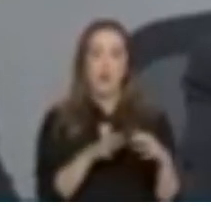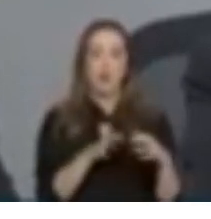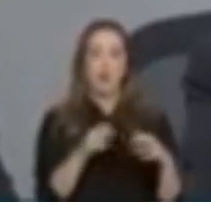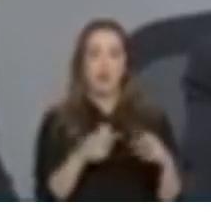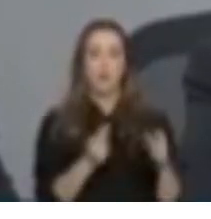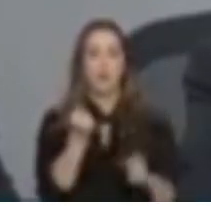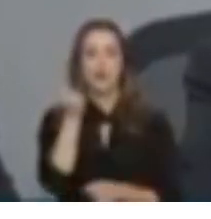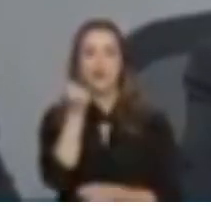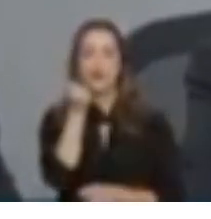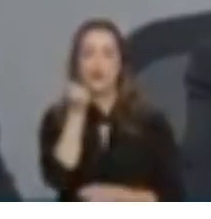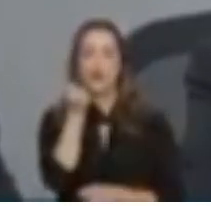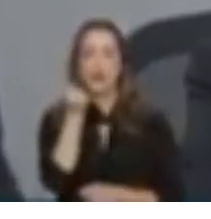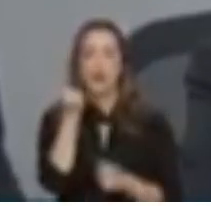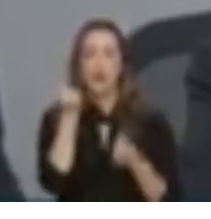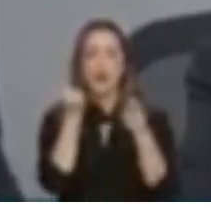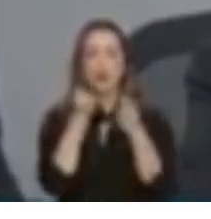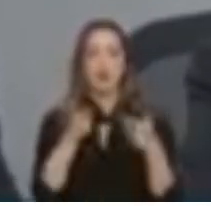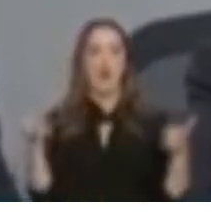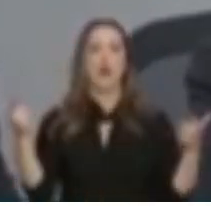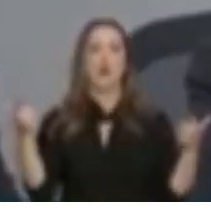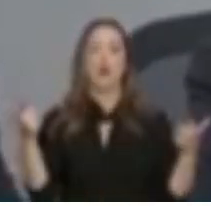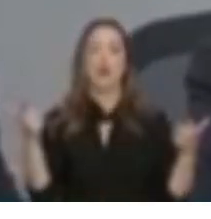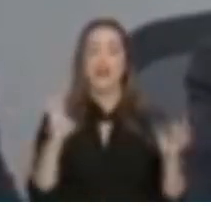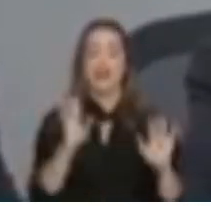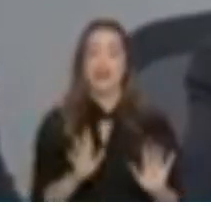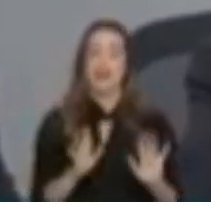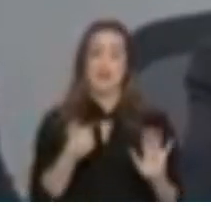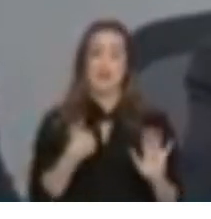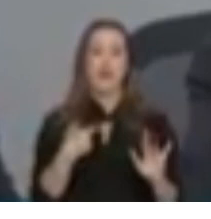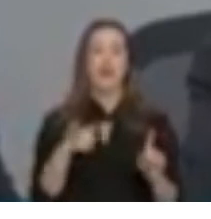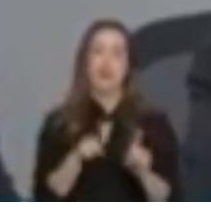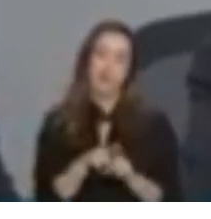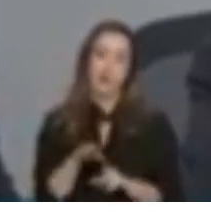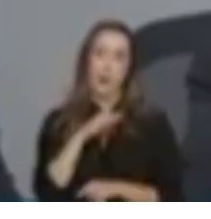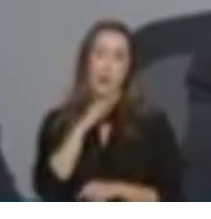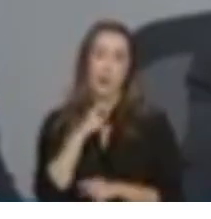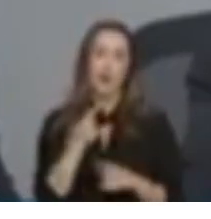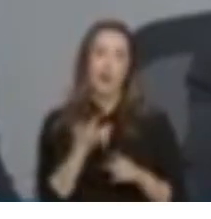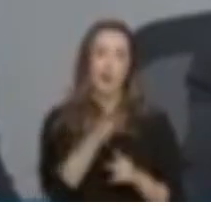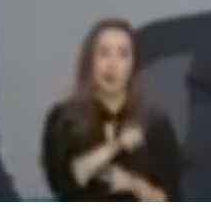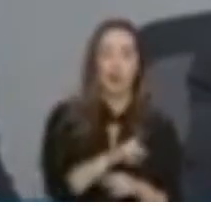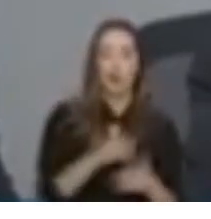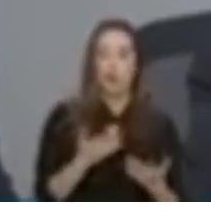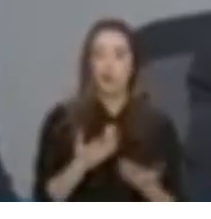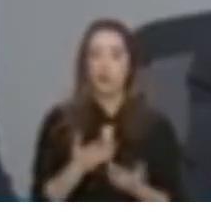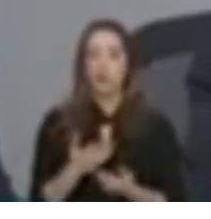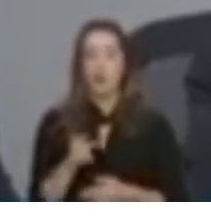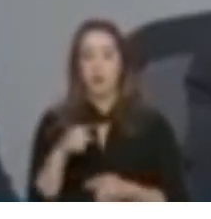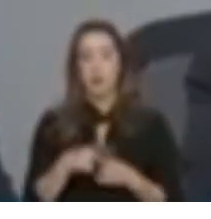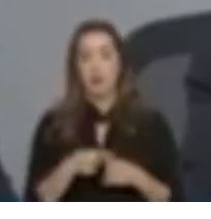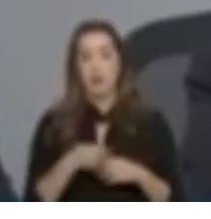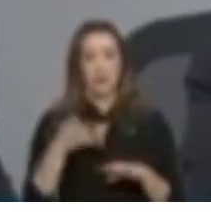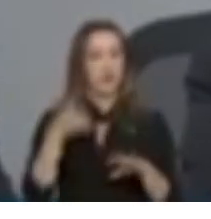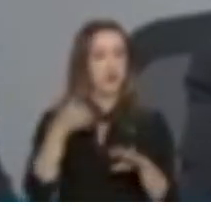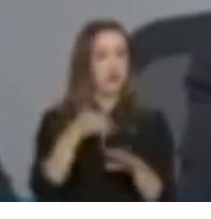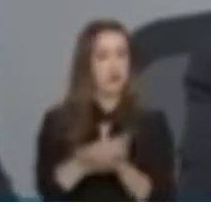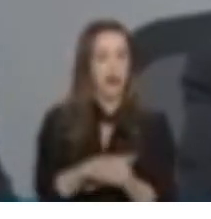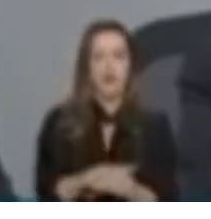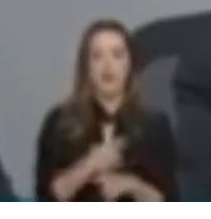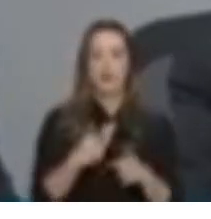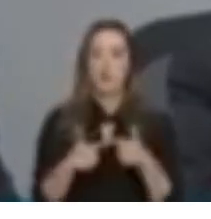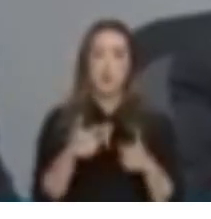sorte por um lado e, infelizmente, muita má sorte por outro. Nós passávamos por essas viroses